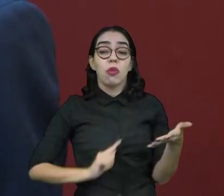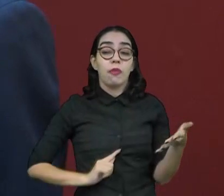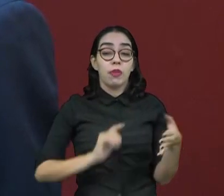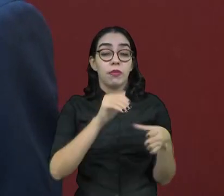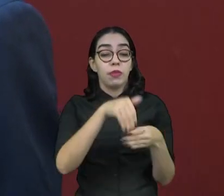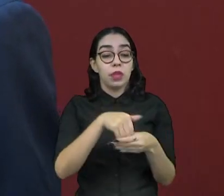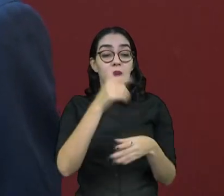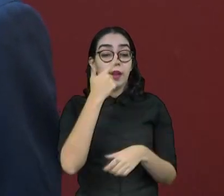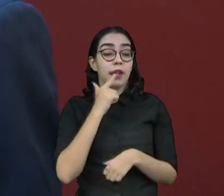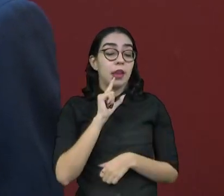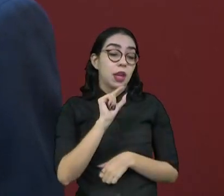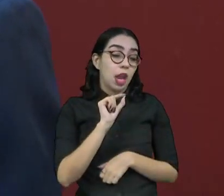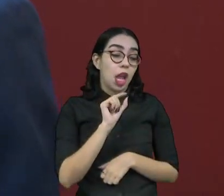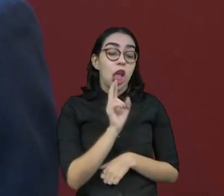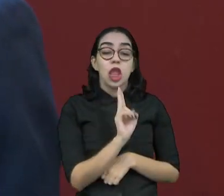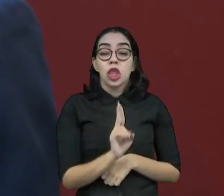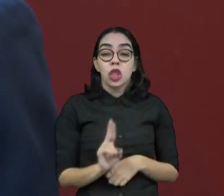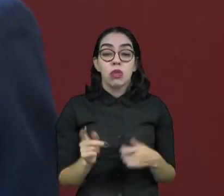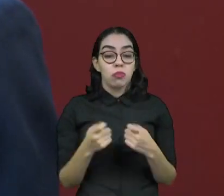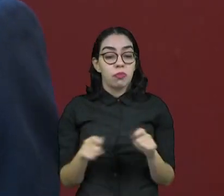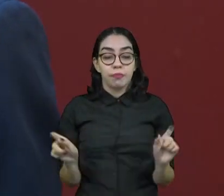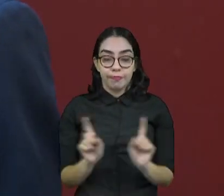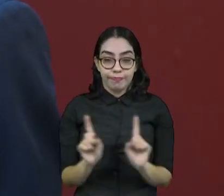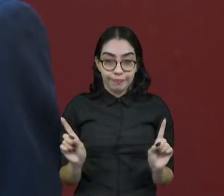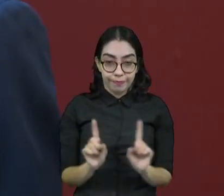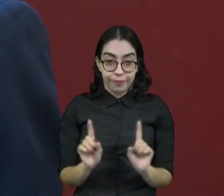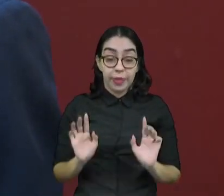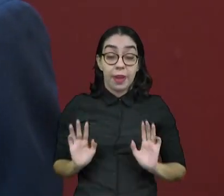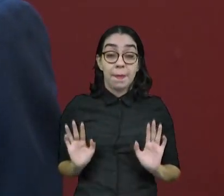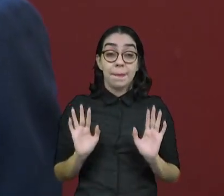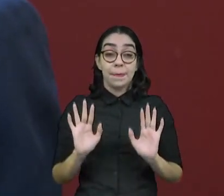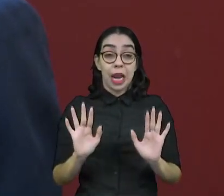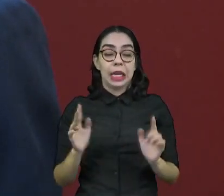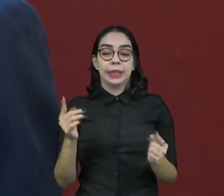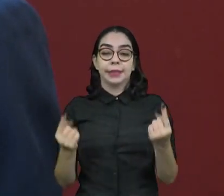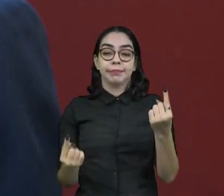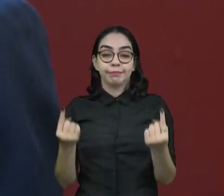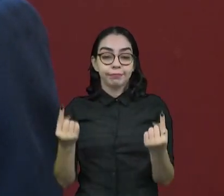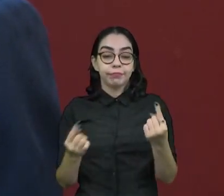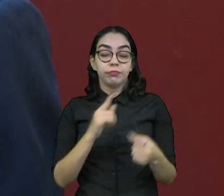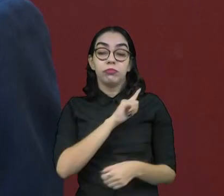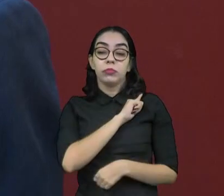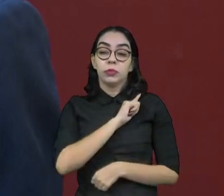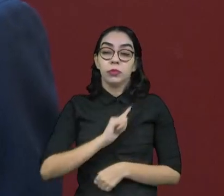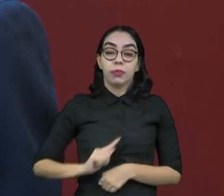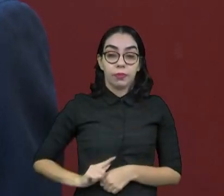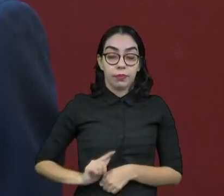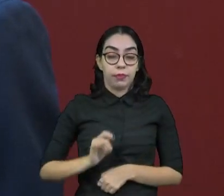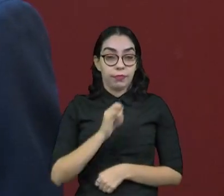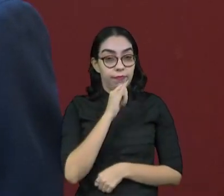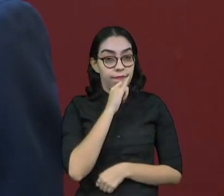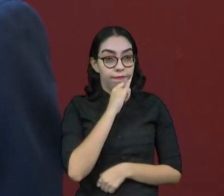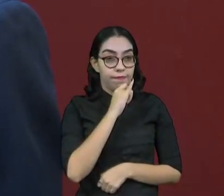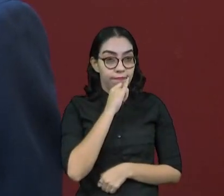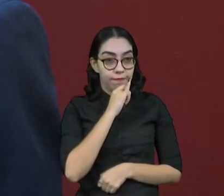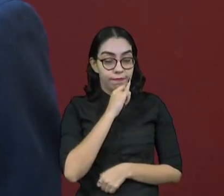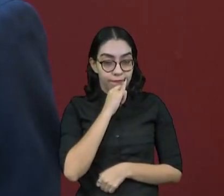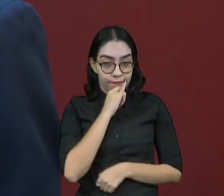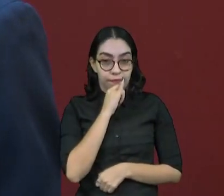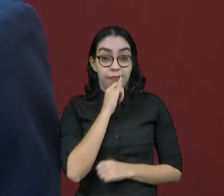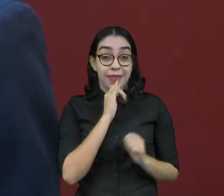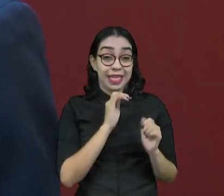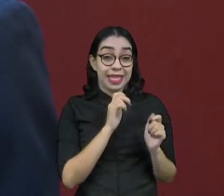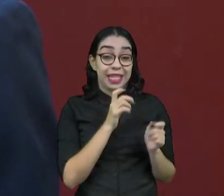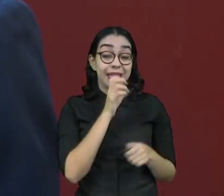e não dou os nomes dos candidatos. Observando essa pergunta espontânea para governador, na véspera da eleição, ou seja, as pesquisas